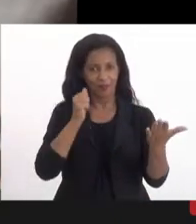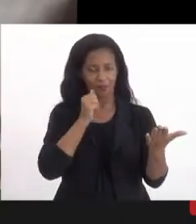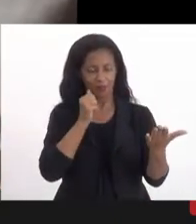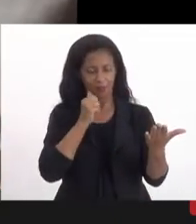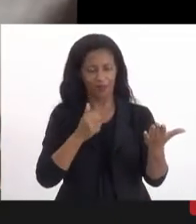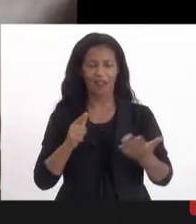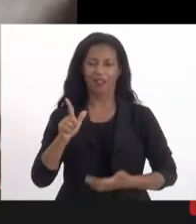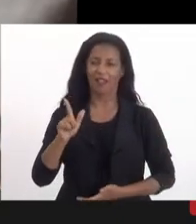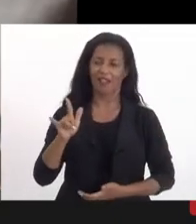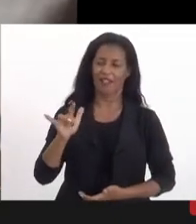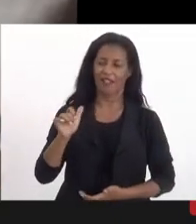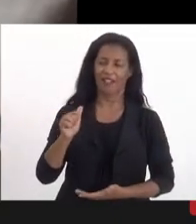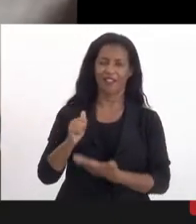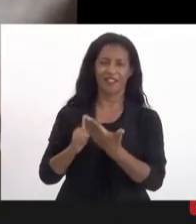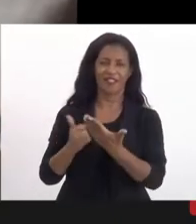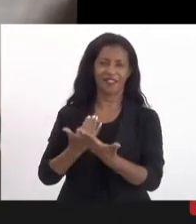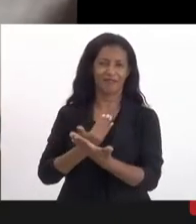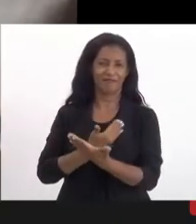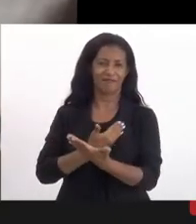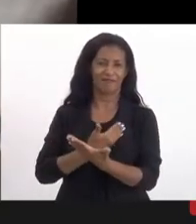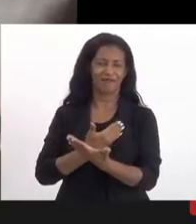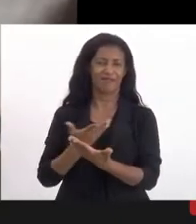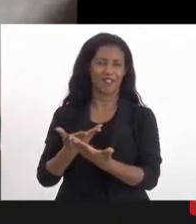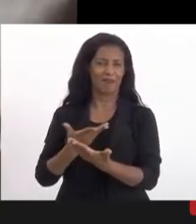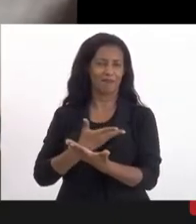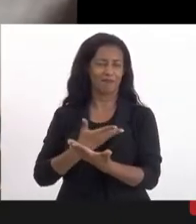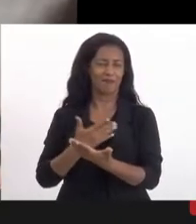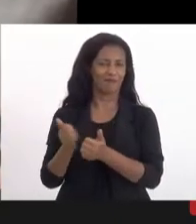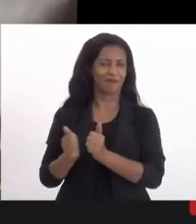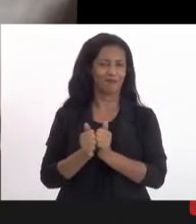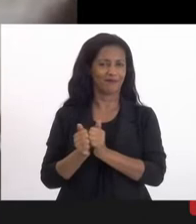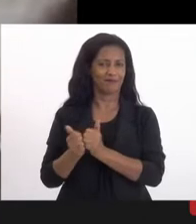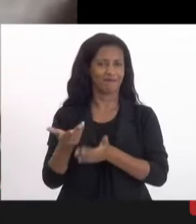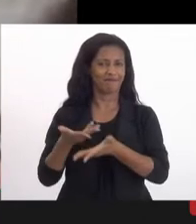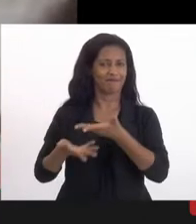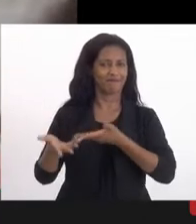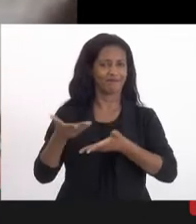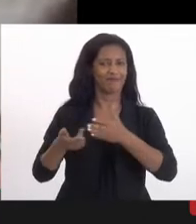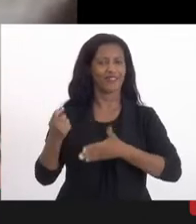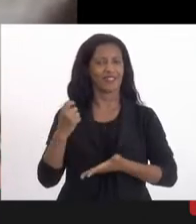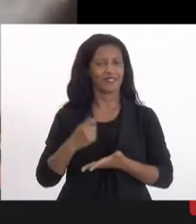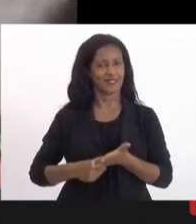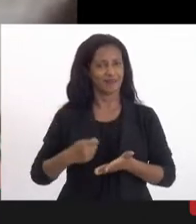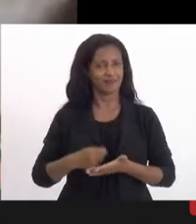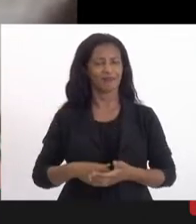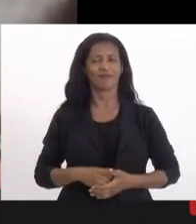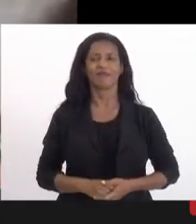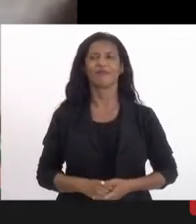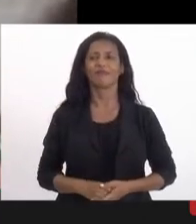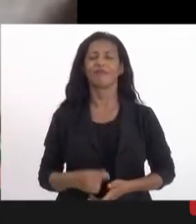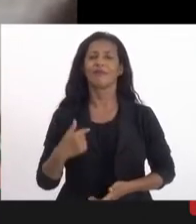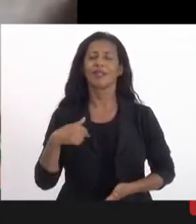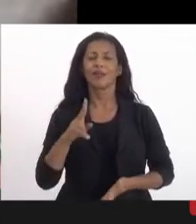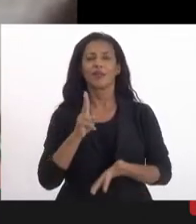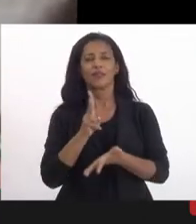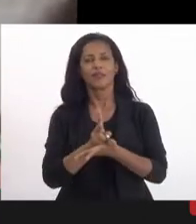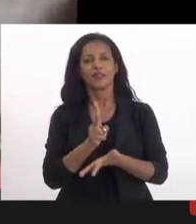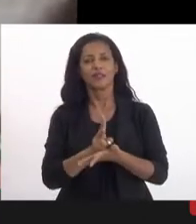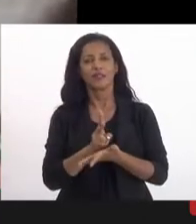Letícia é uma querida uma parceira uma amiga nessa luta eu sempre